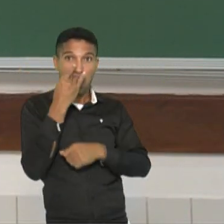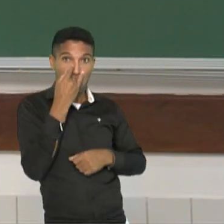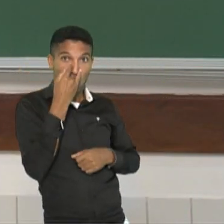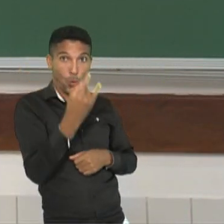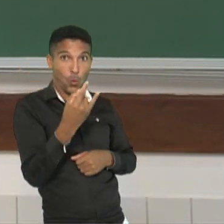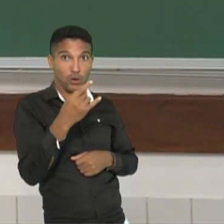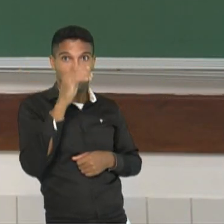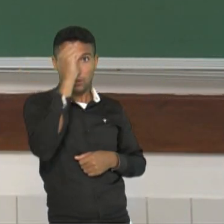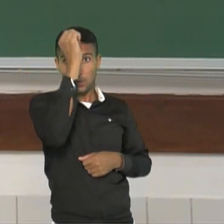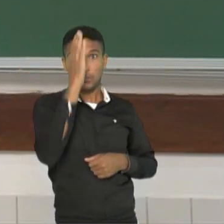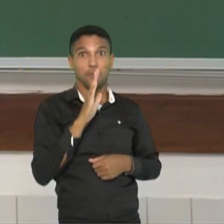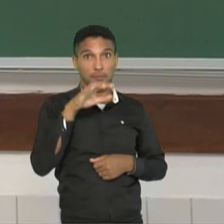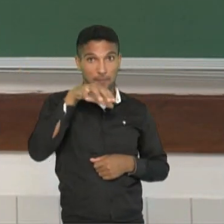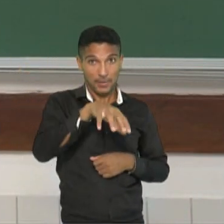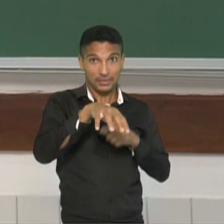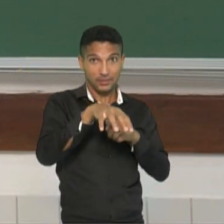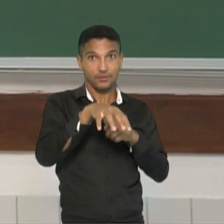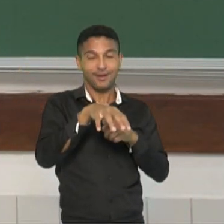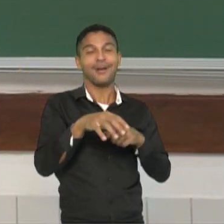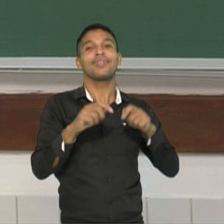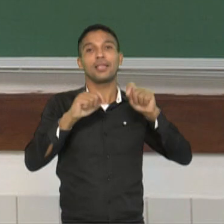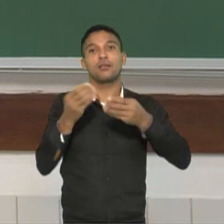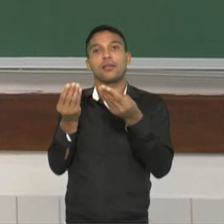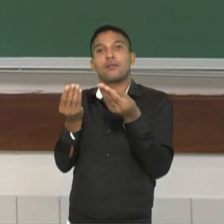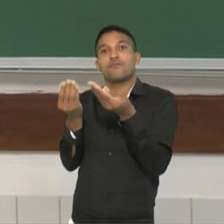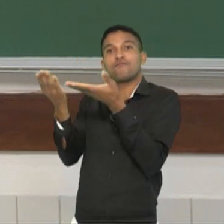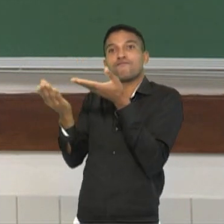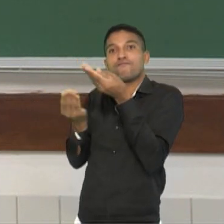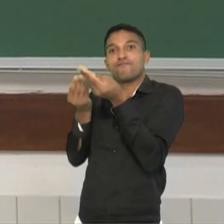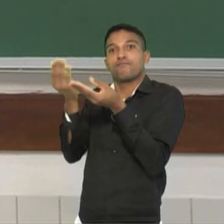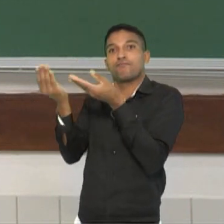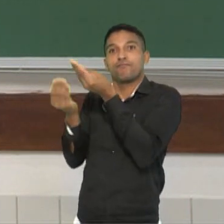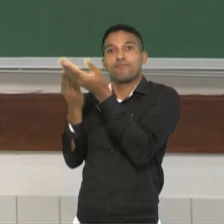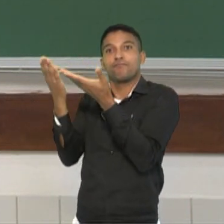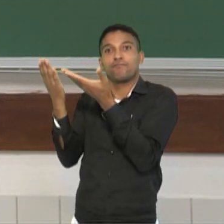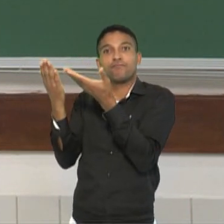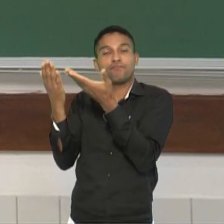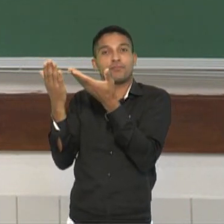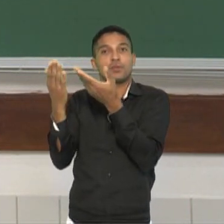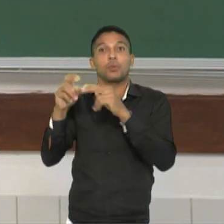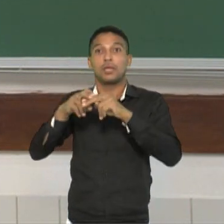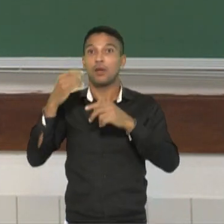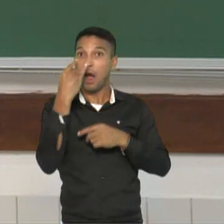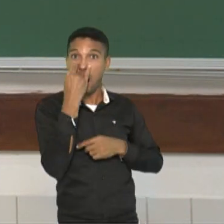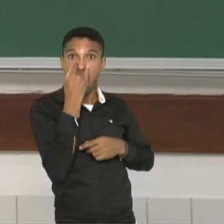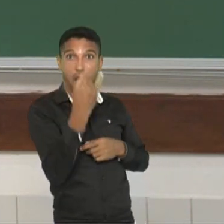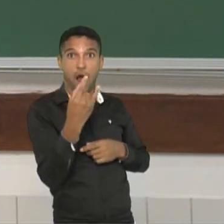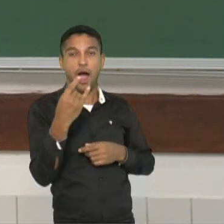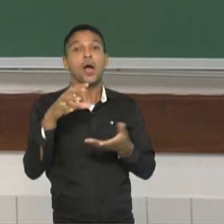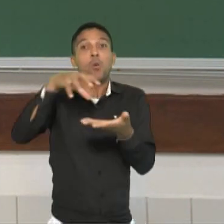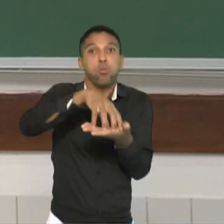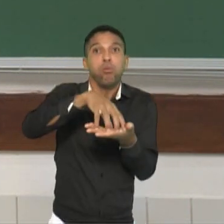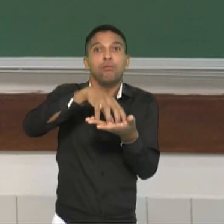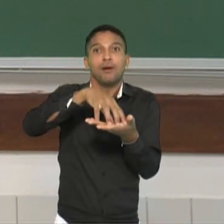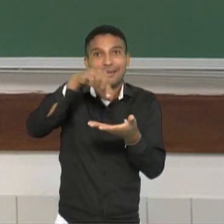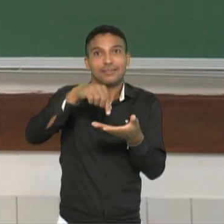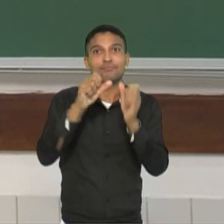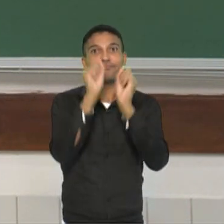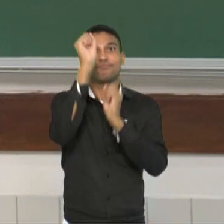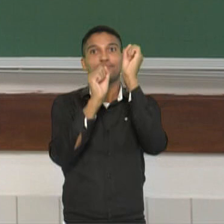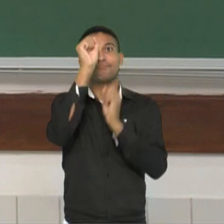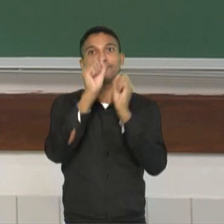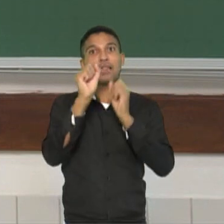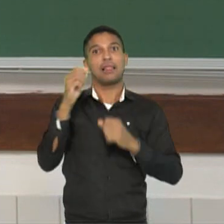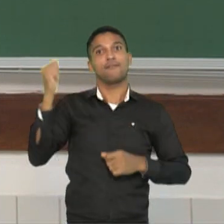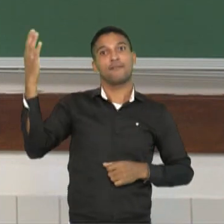está relacionado ao que o país oferece, certo? Portanto, as concessões, ou melhor dizendo, as